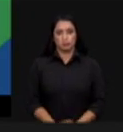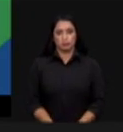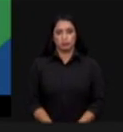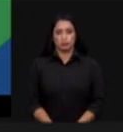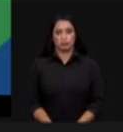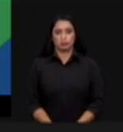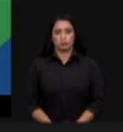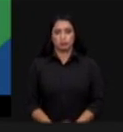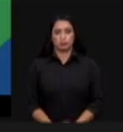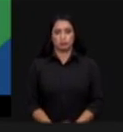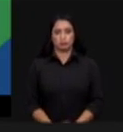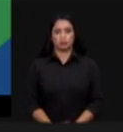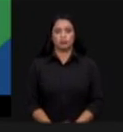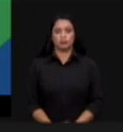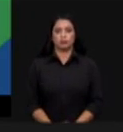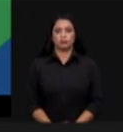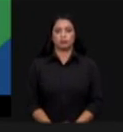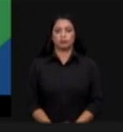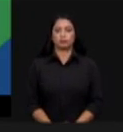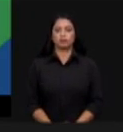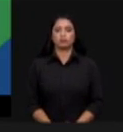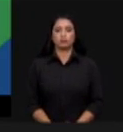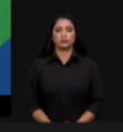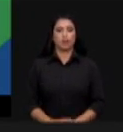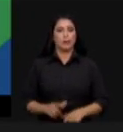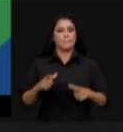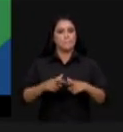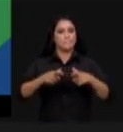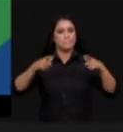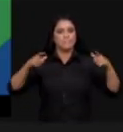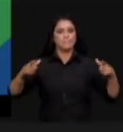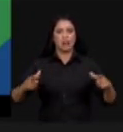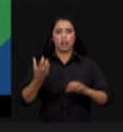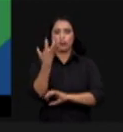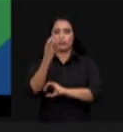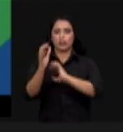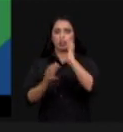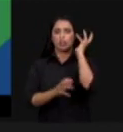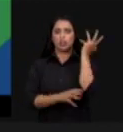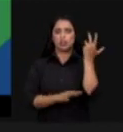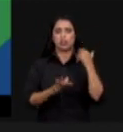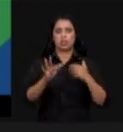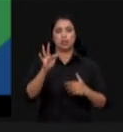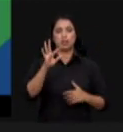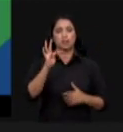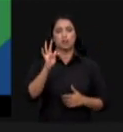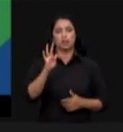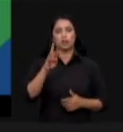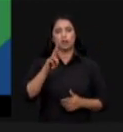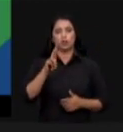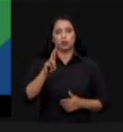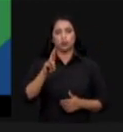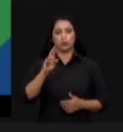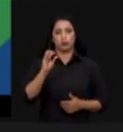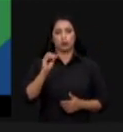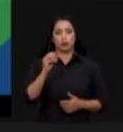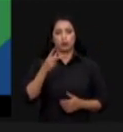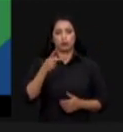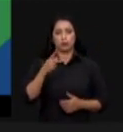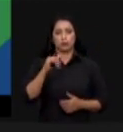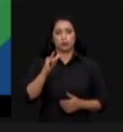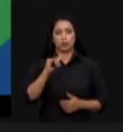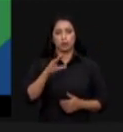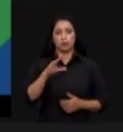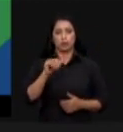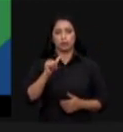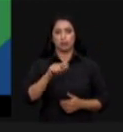Amazônia a maior floresta tropical do planeta 50% da floresta